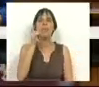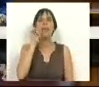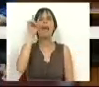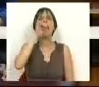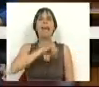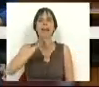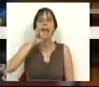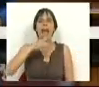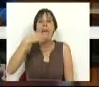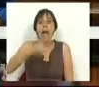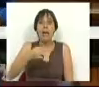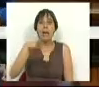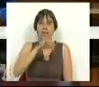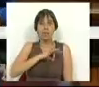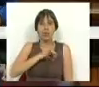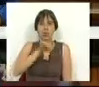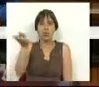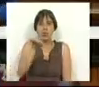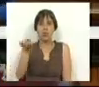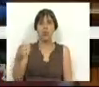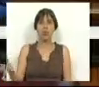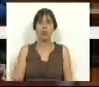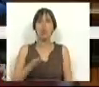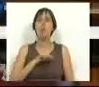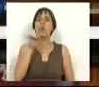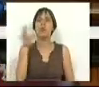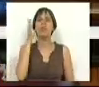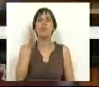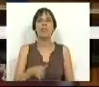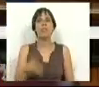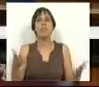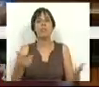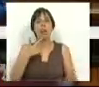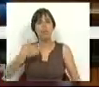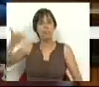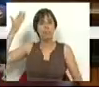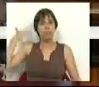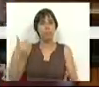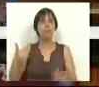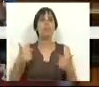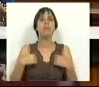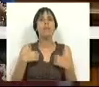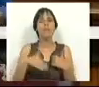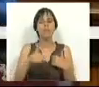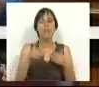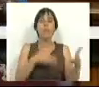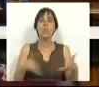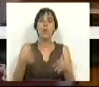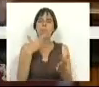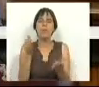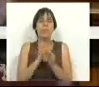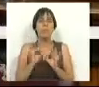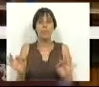quem é que consegue acreditar nos senhores? Os senhores dizem que há não sei quanto tempo que estamos a ir no caminho